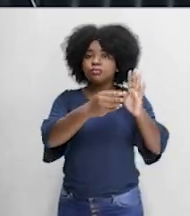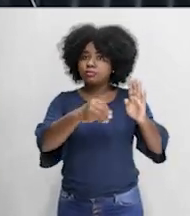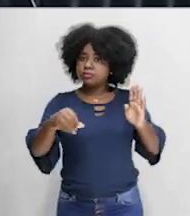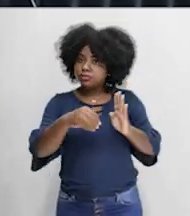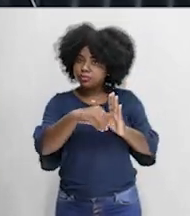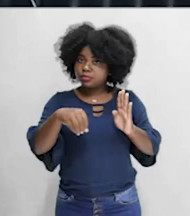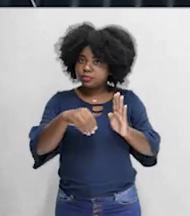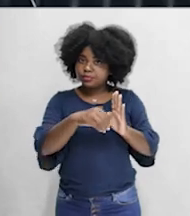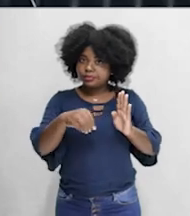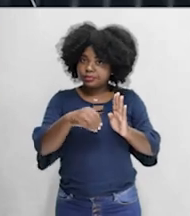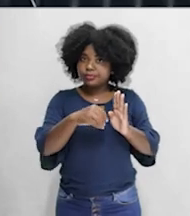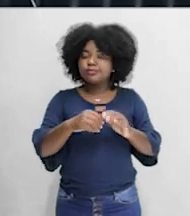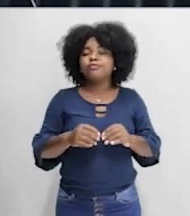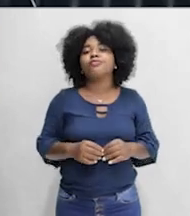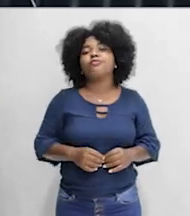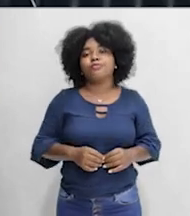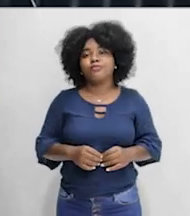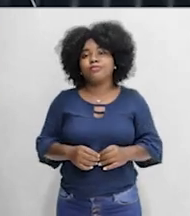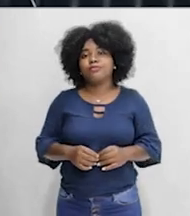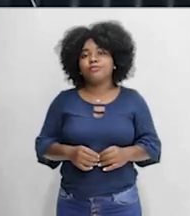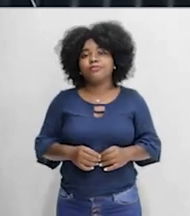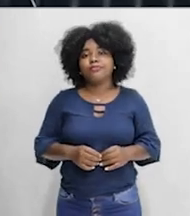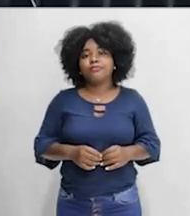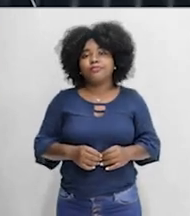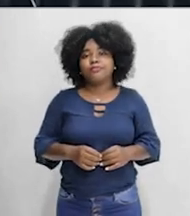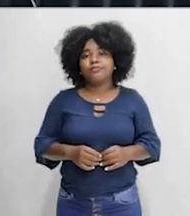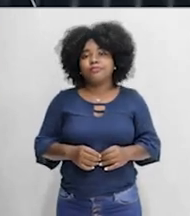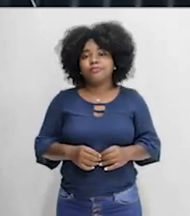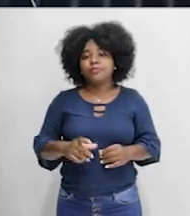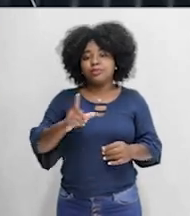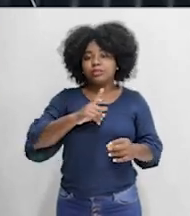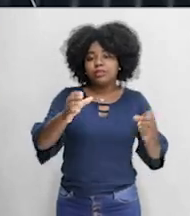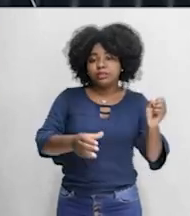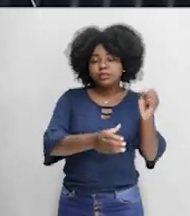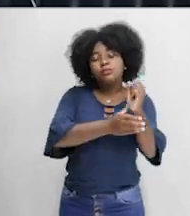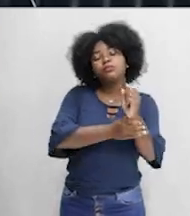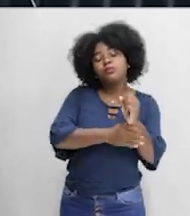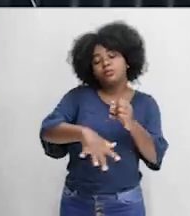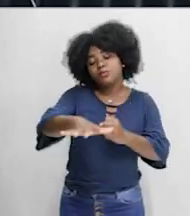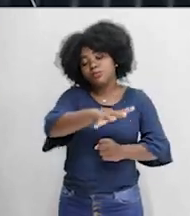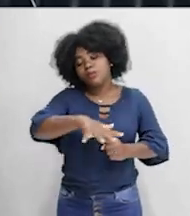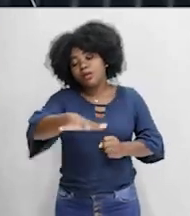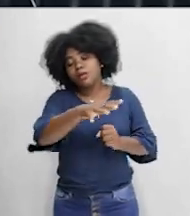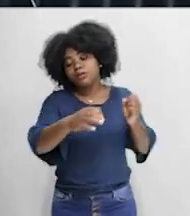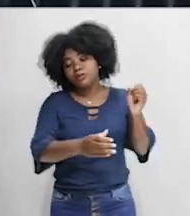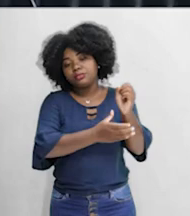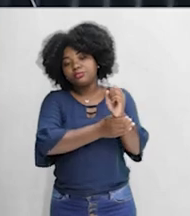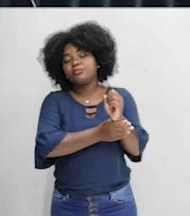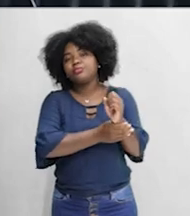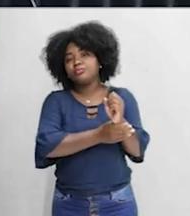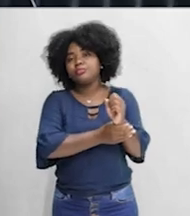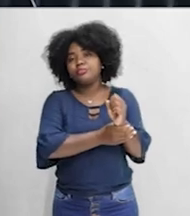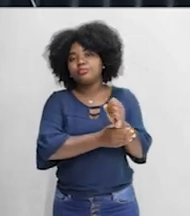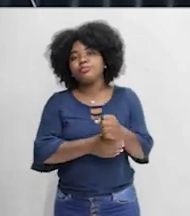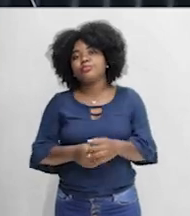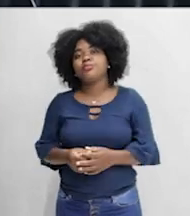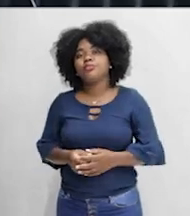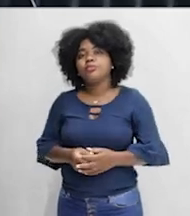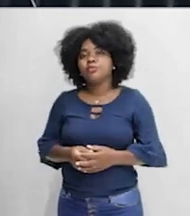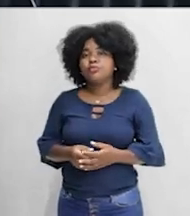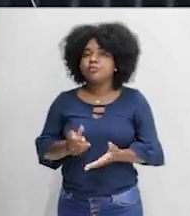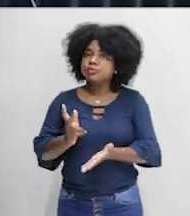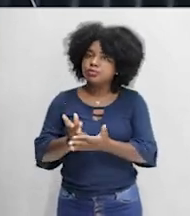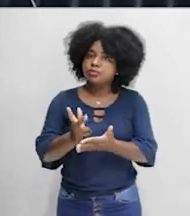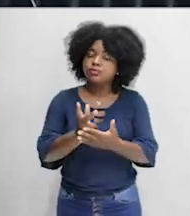um parque. O acesso ali é restrito. Então, ele, por exemplo, ali é uma área de proteção integral. E o que são as áreas de